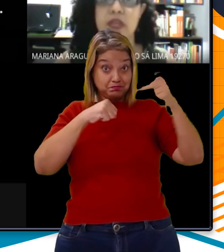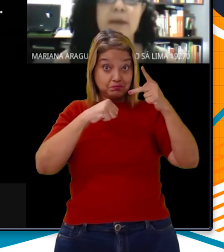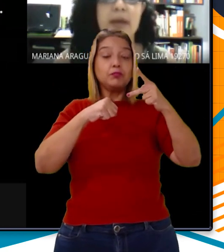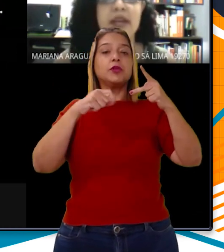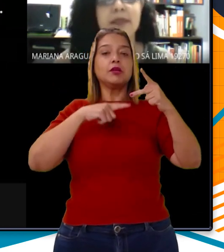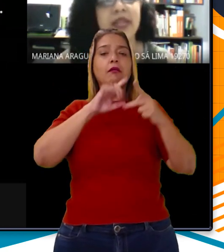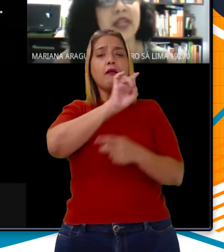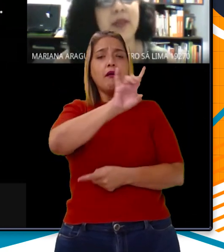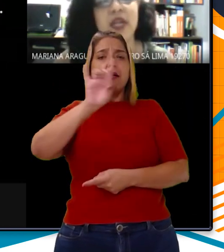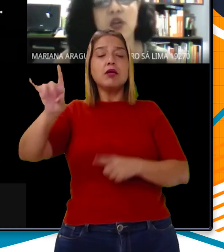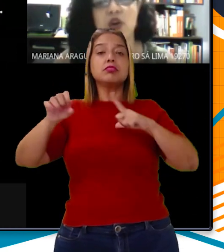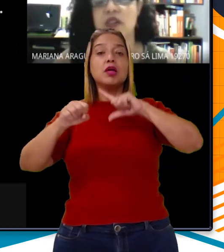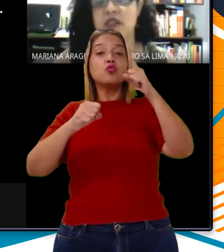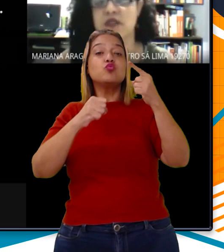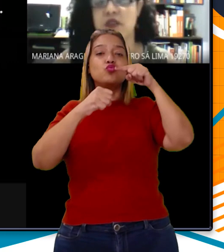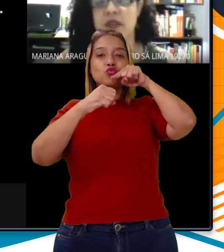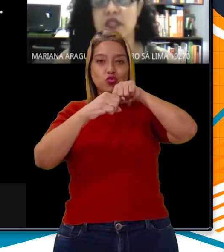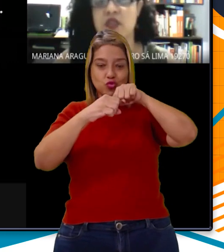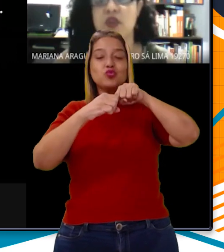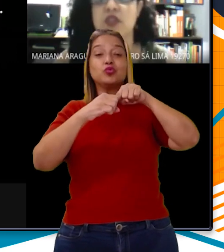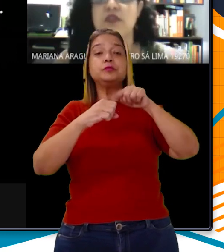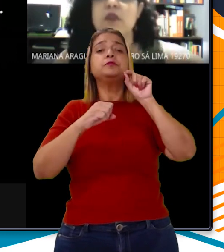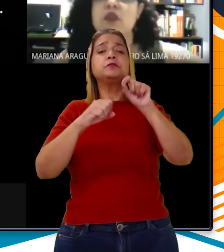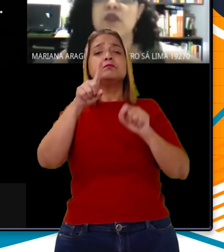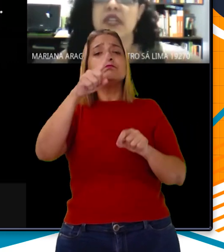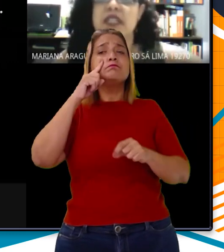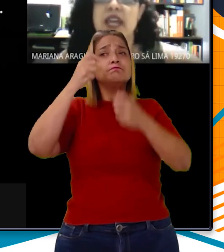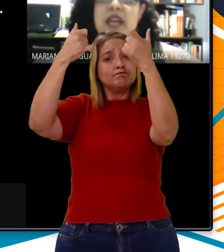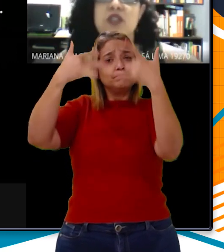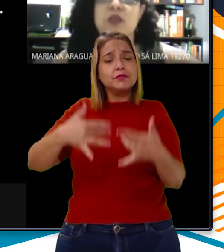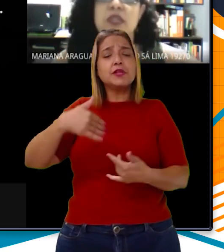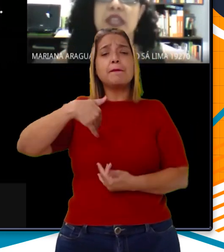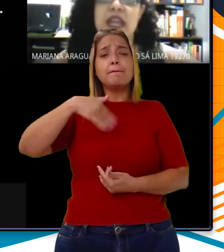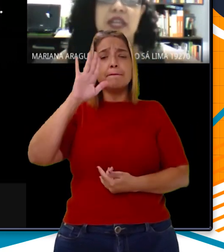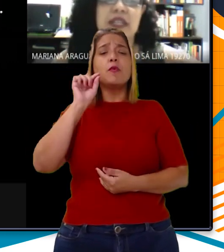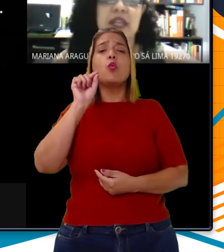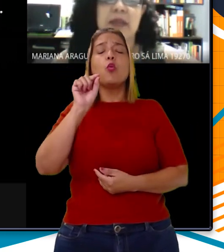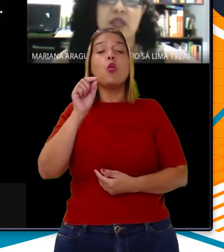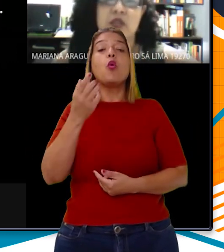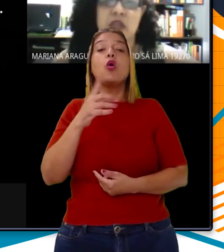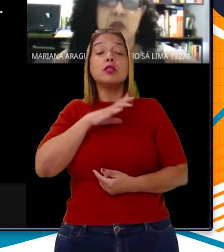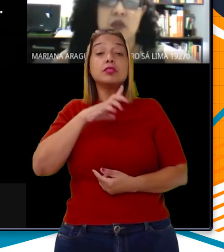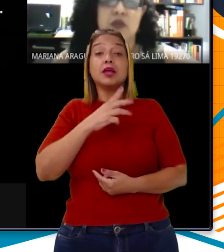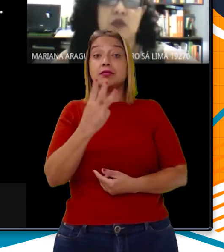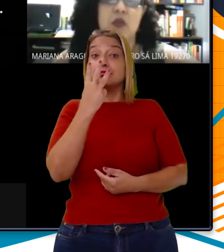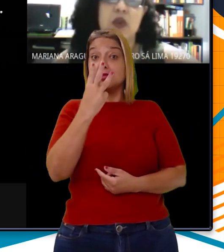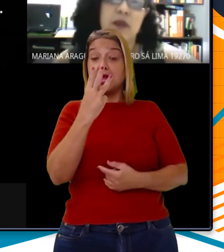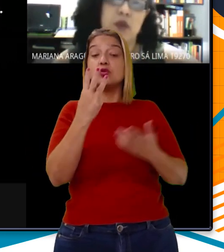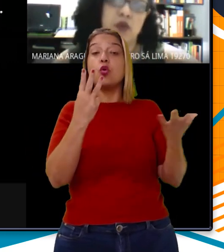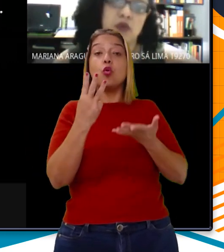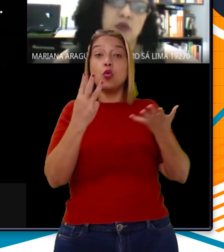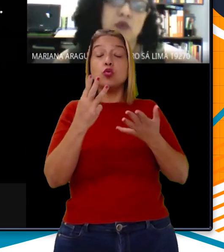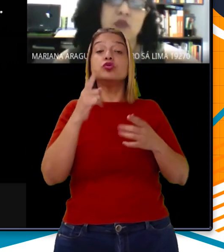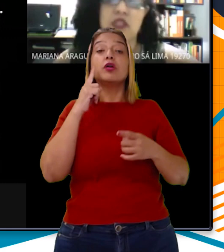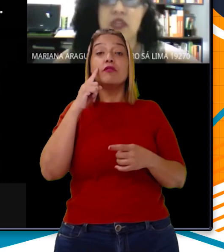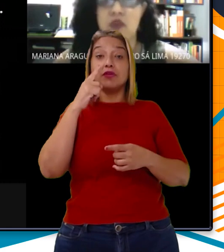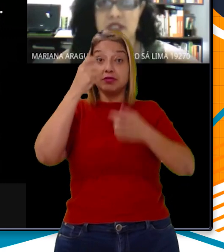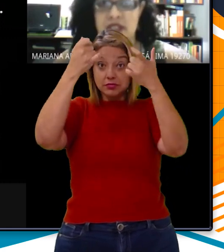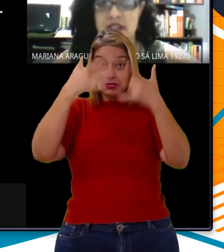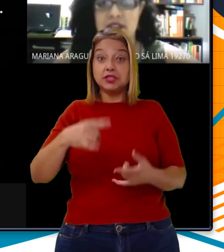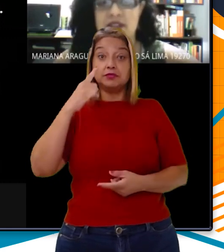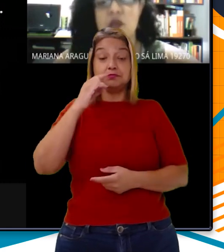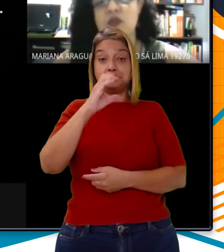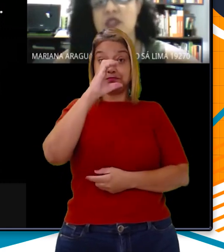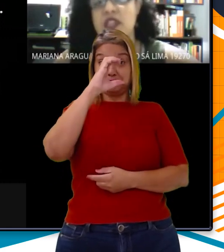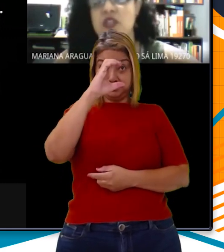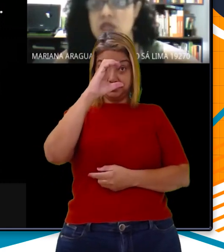Para entender melhor essas informações, vamos conversar sobre três elementos químicos. O carbono, com Z igual a